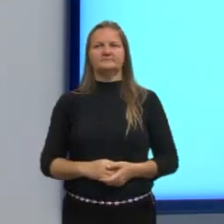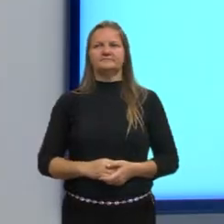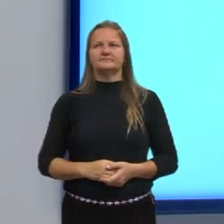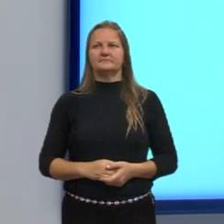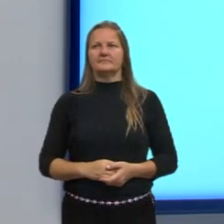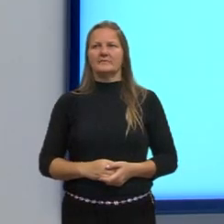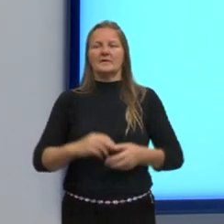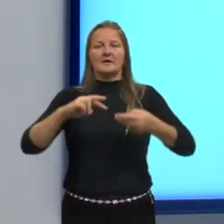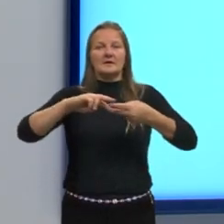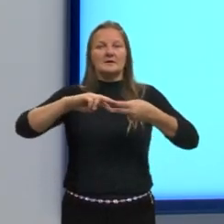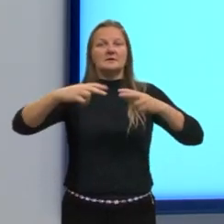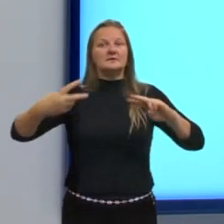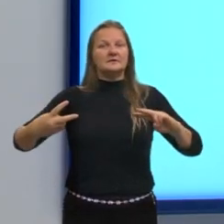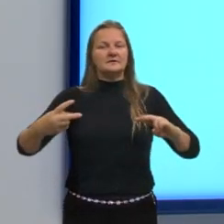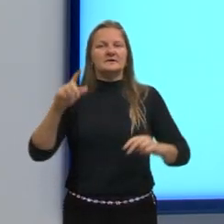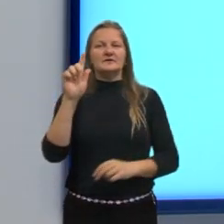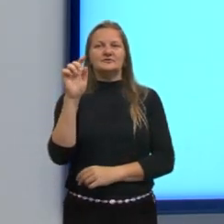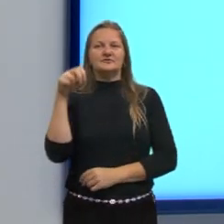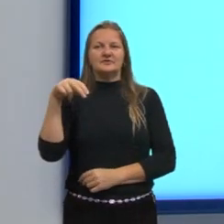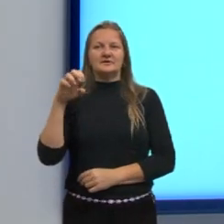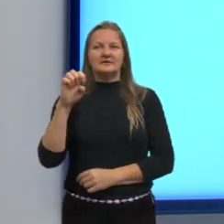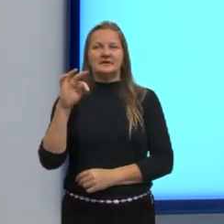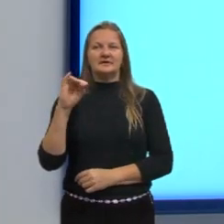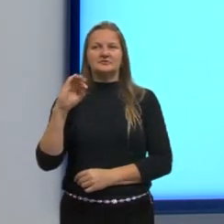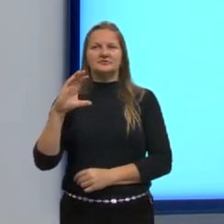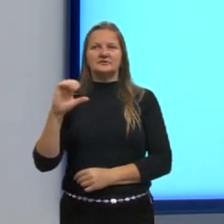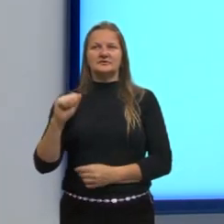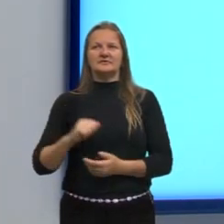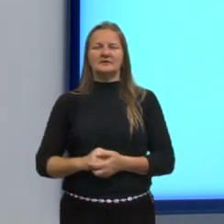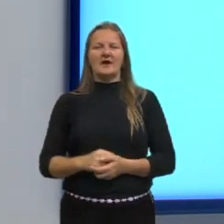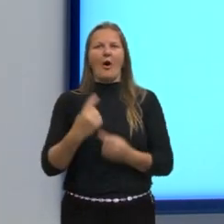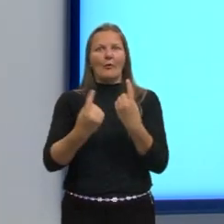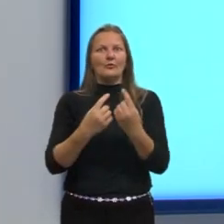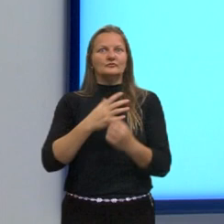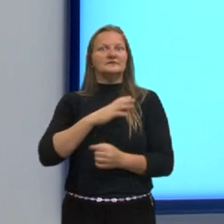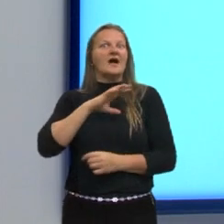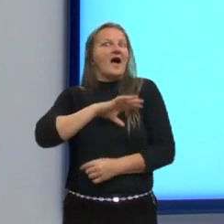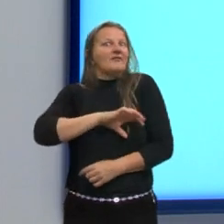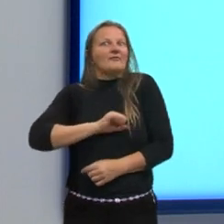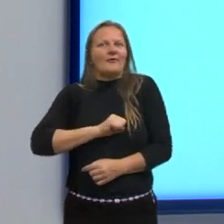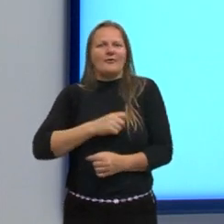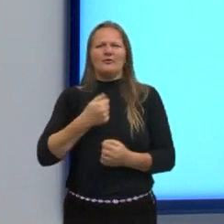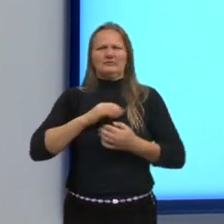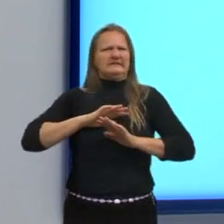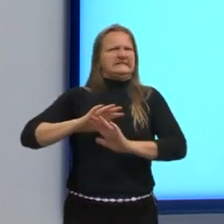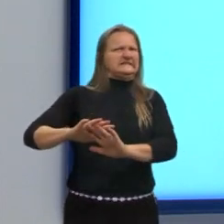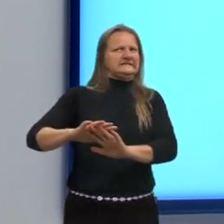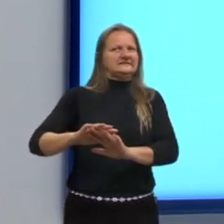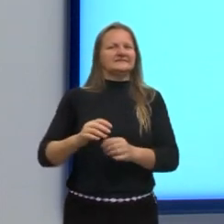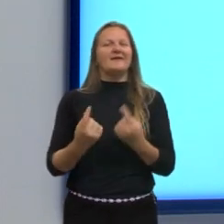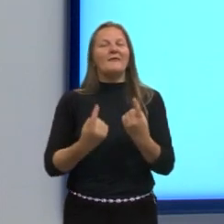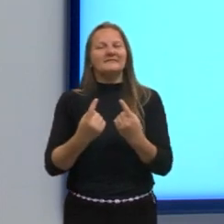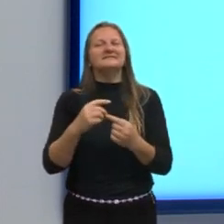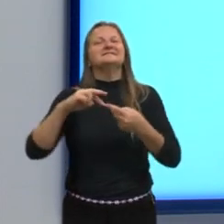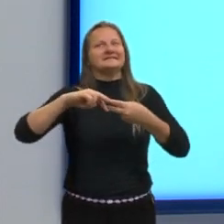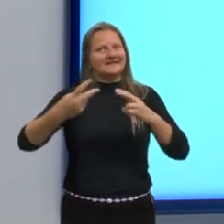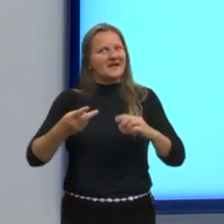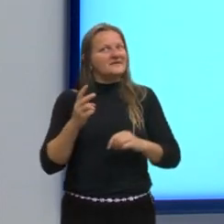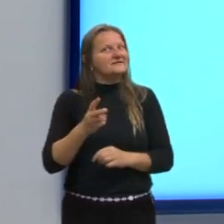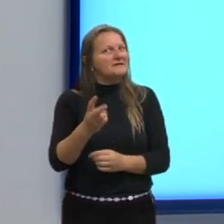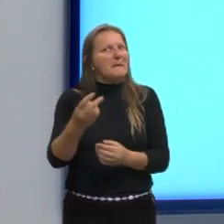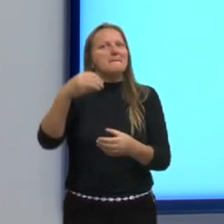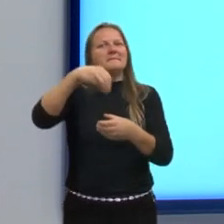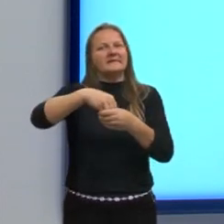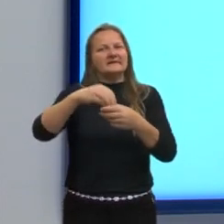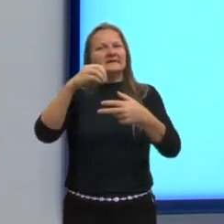A genética, o amor e também o terror de muitas pessoas. Então, a genética, então, traz